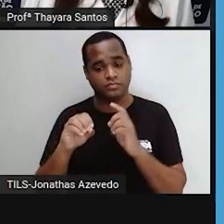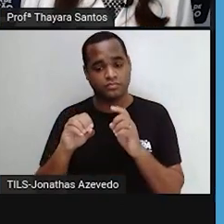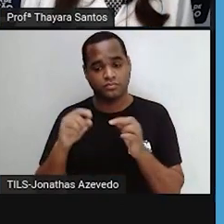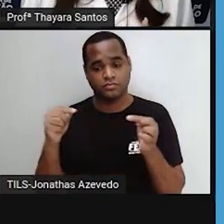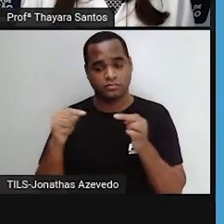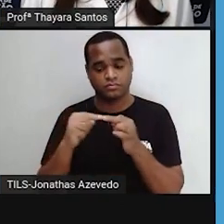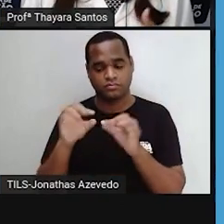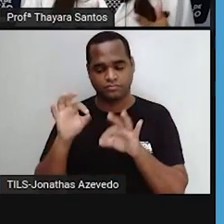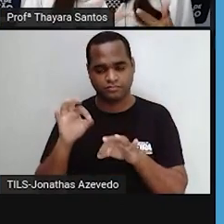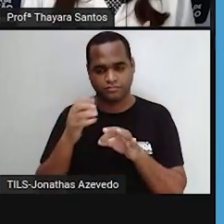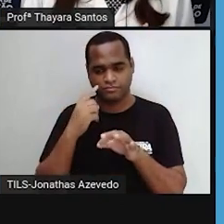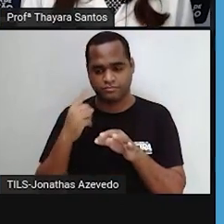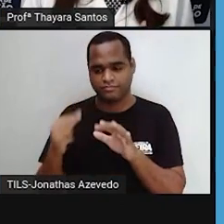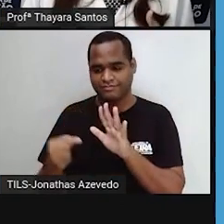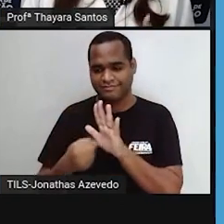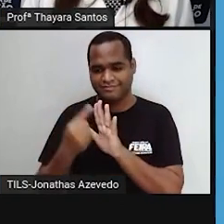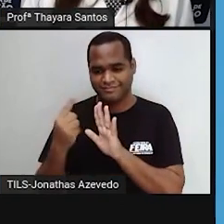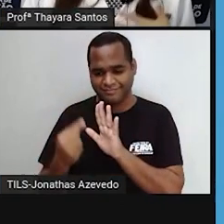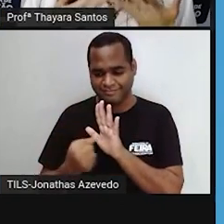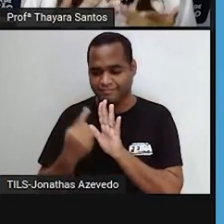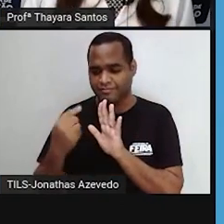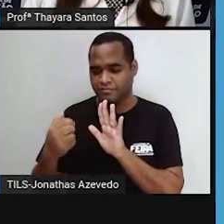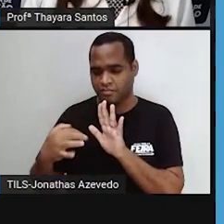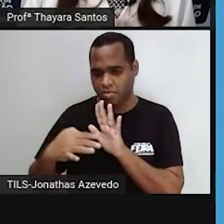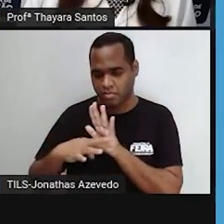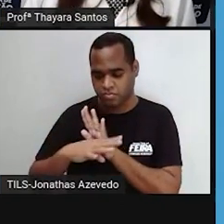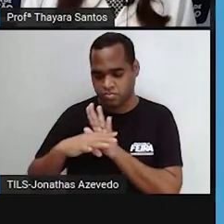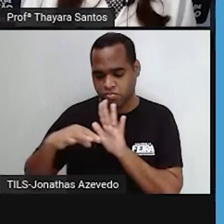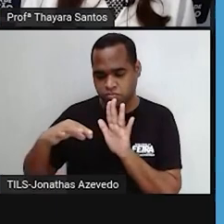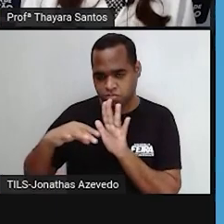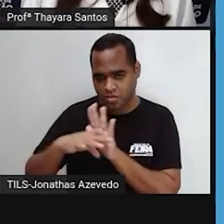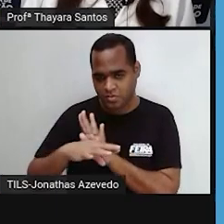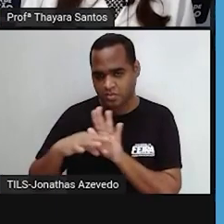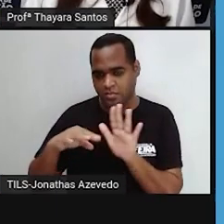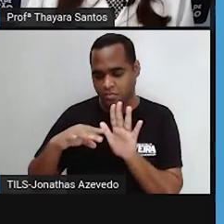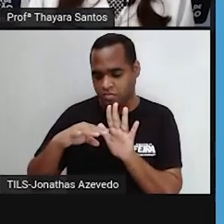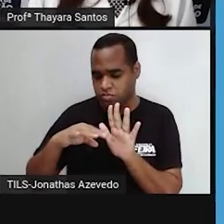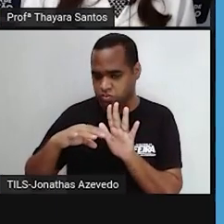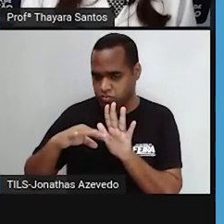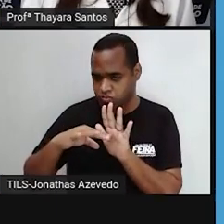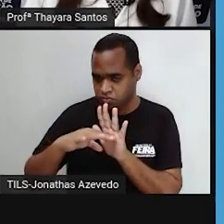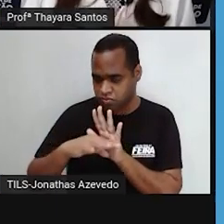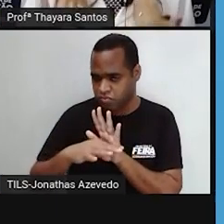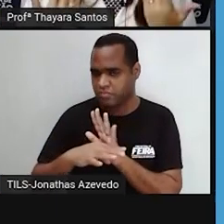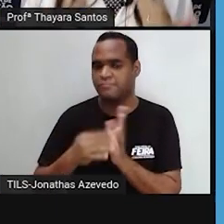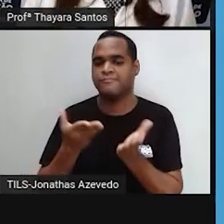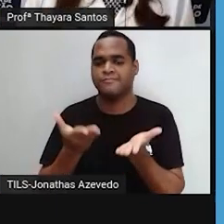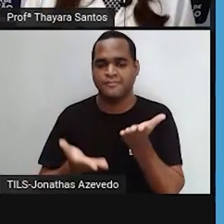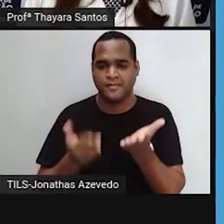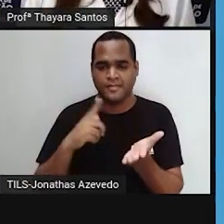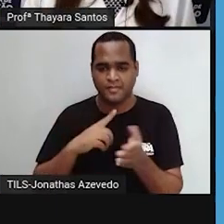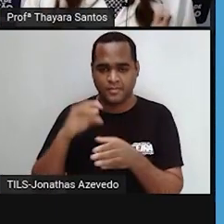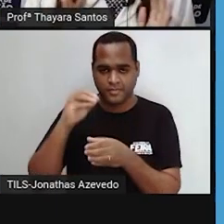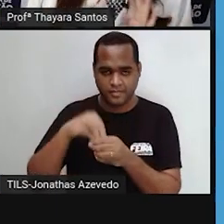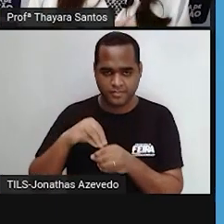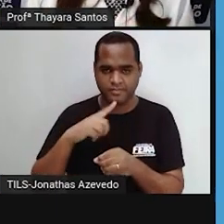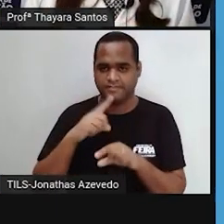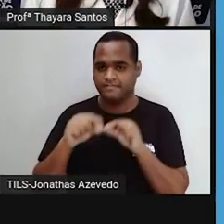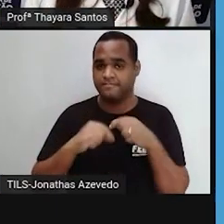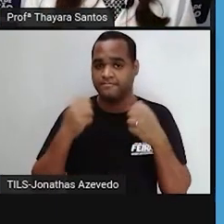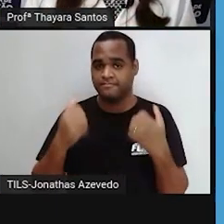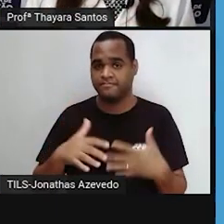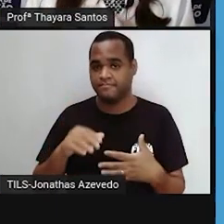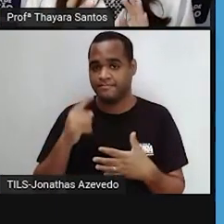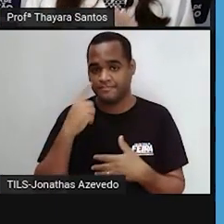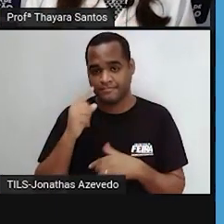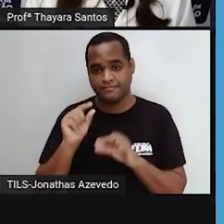controle da entrada de água e também reservar substâncias dentro da célula. E que célula é essa? O vacúolo